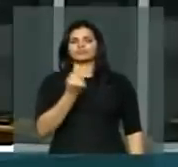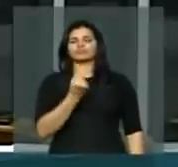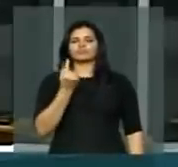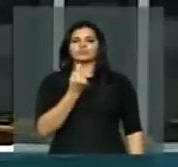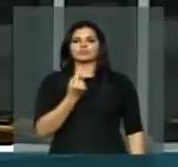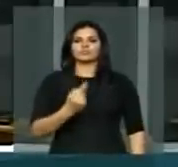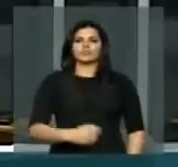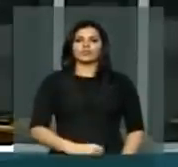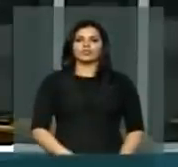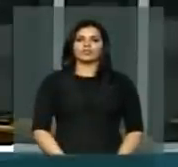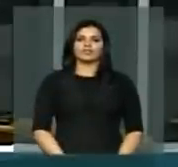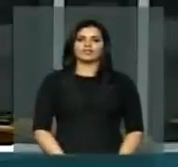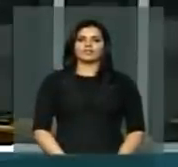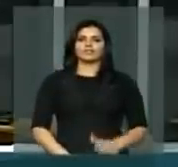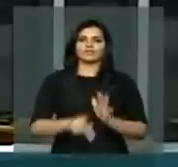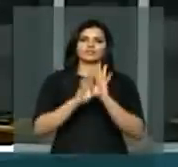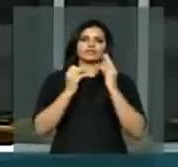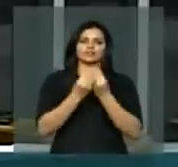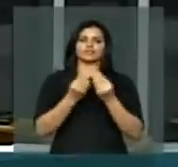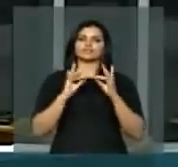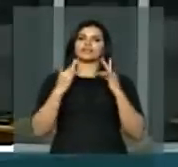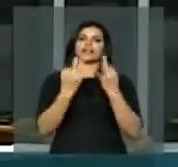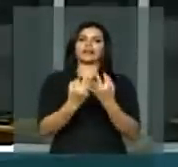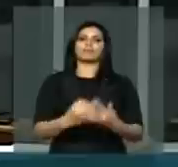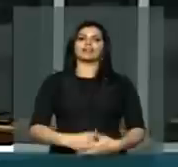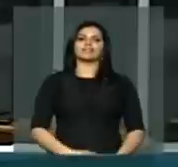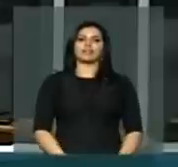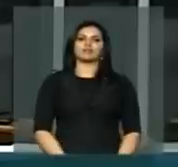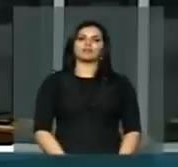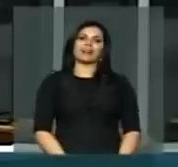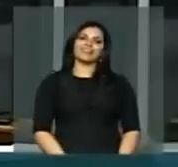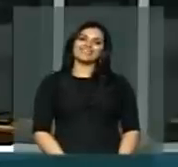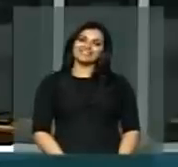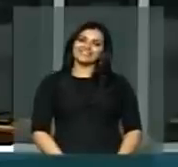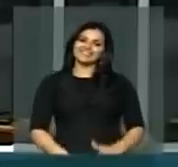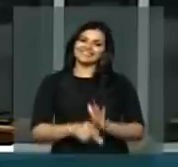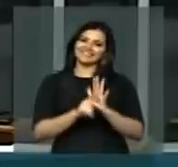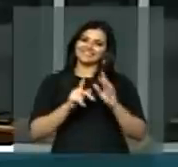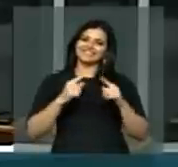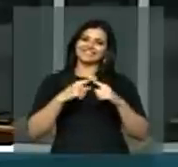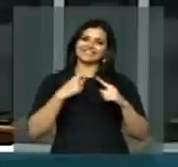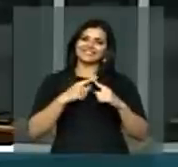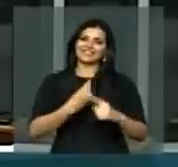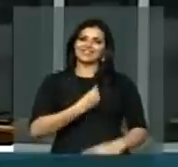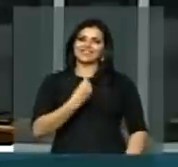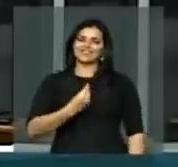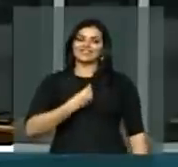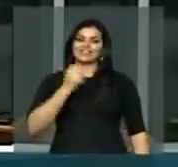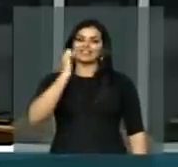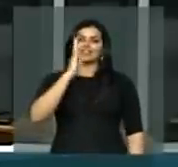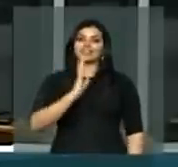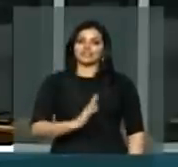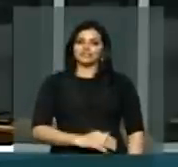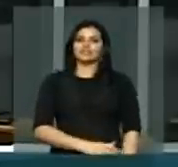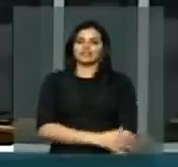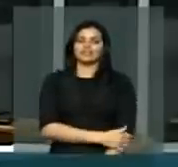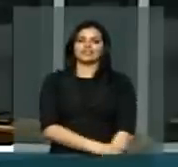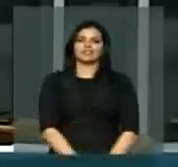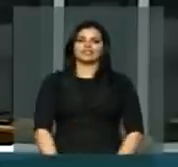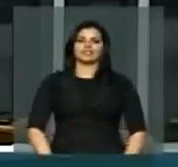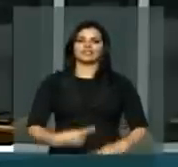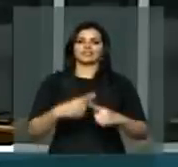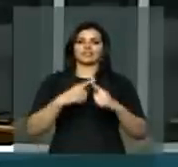das famílias brasileiras. A vida, senhor presidente, a vida deve sempre